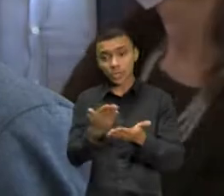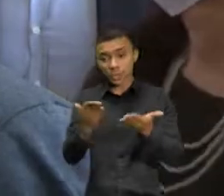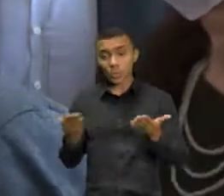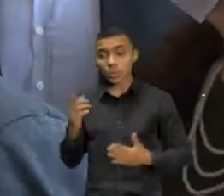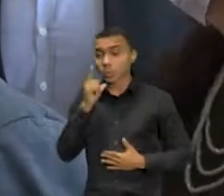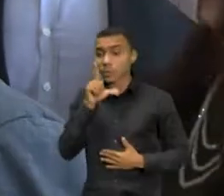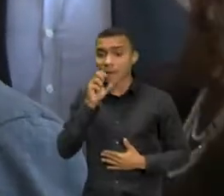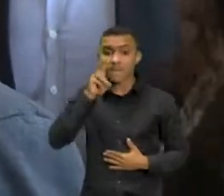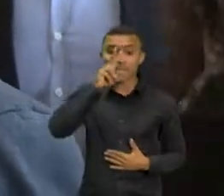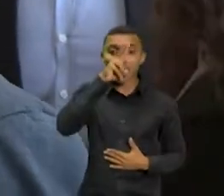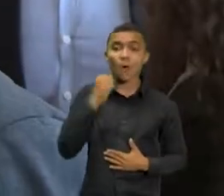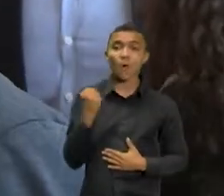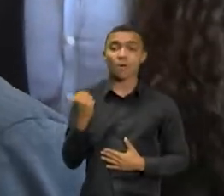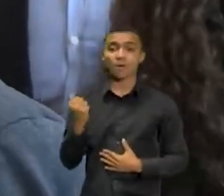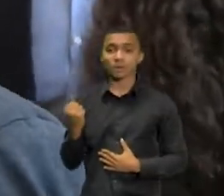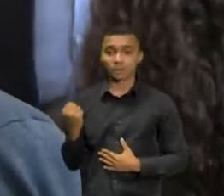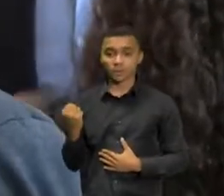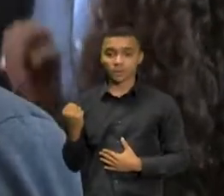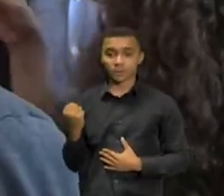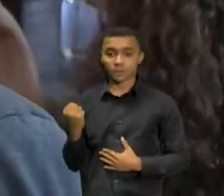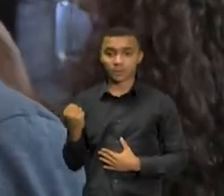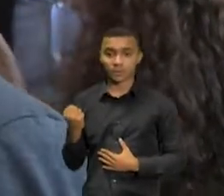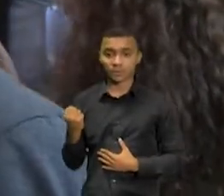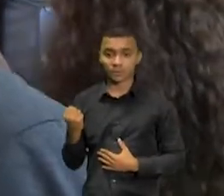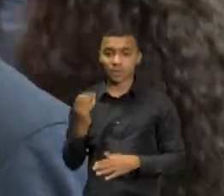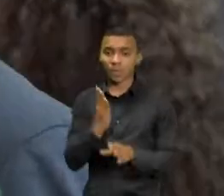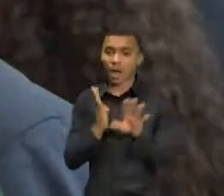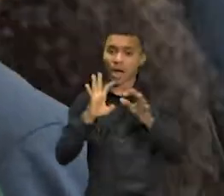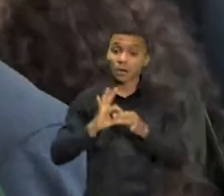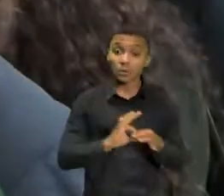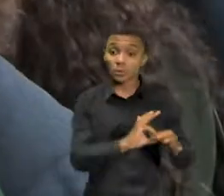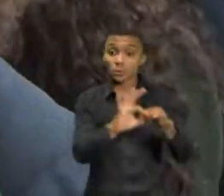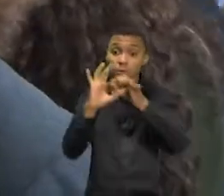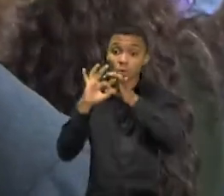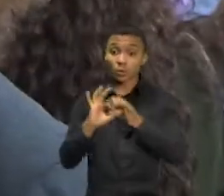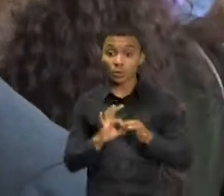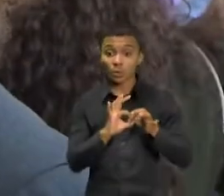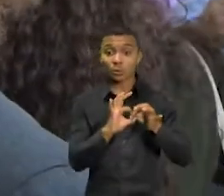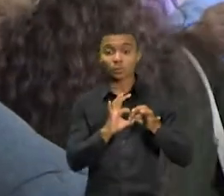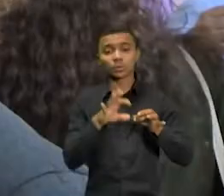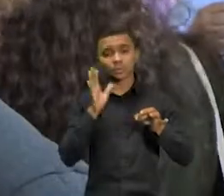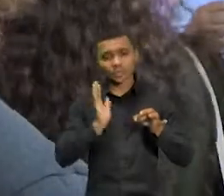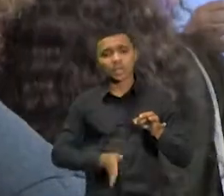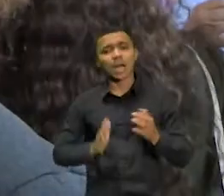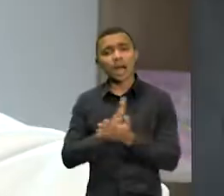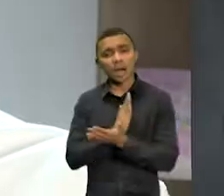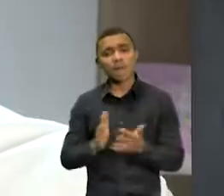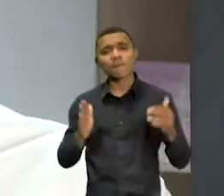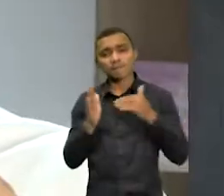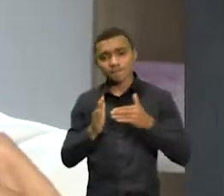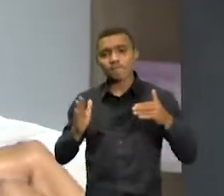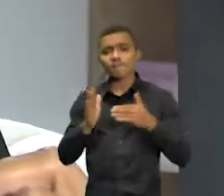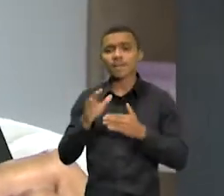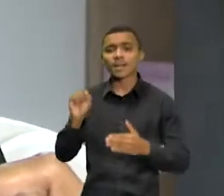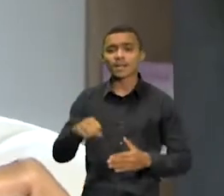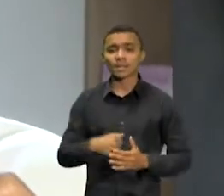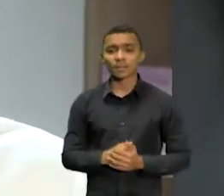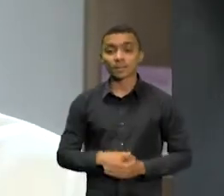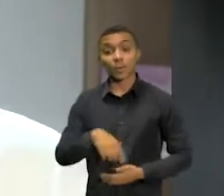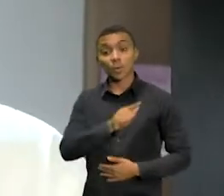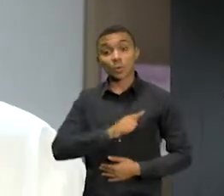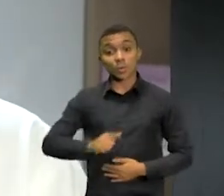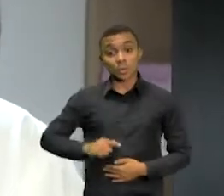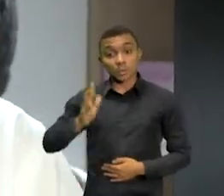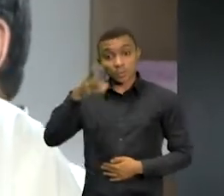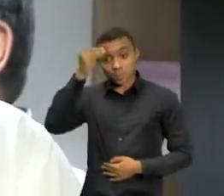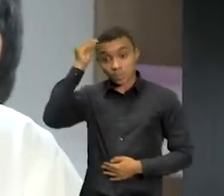corrente, esse circuito que ainda muito nos desafia com certeza. Camilo Santana afirmou que